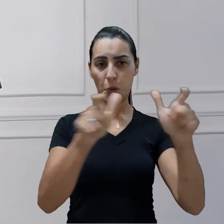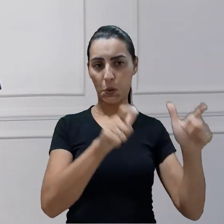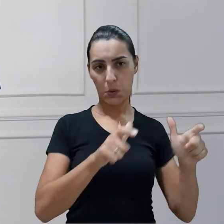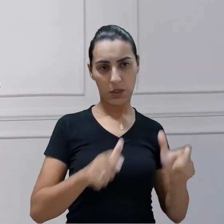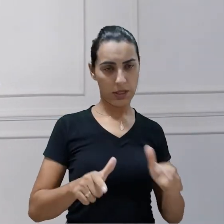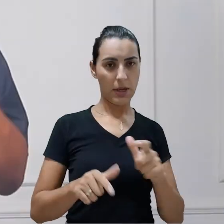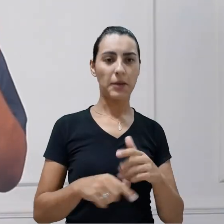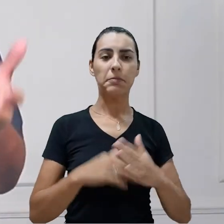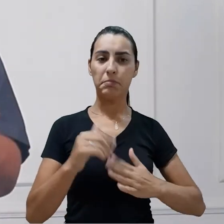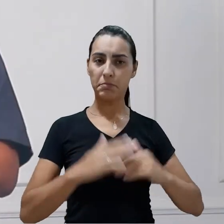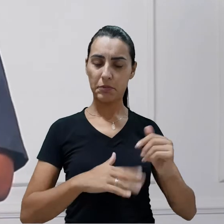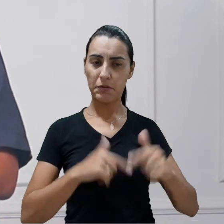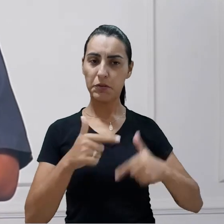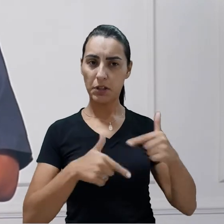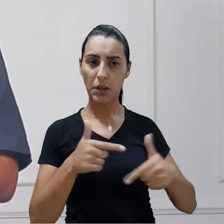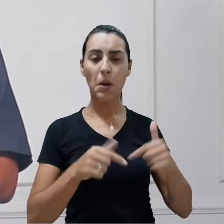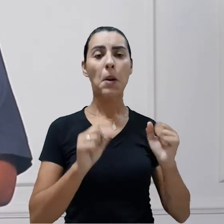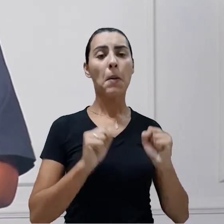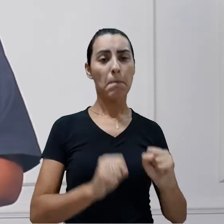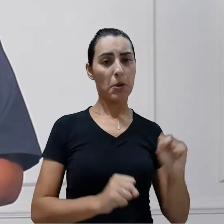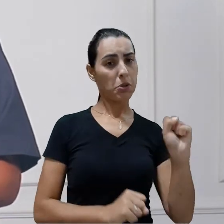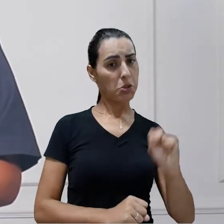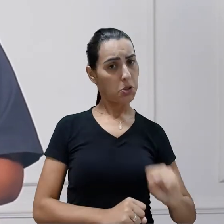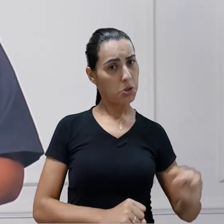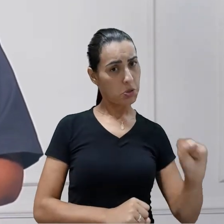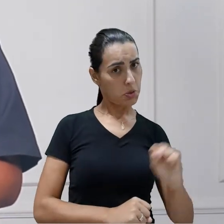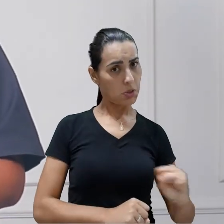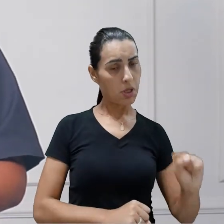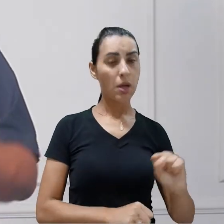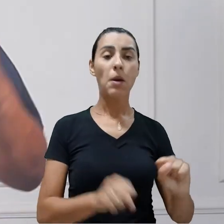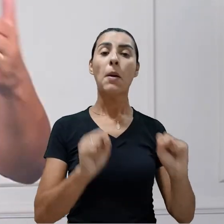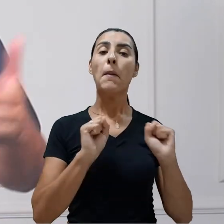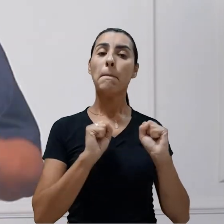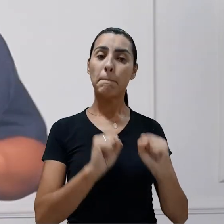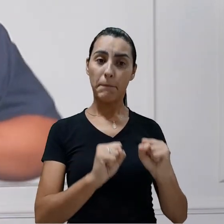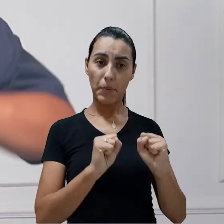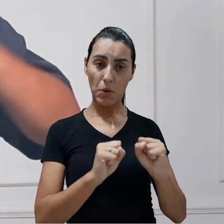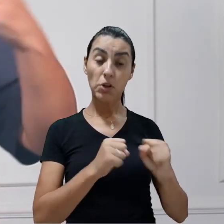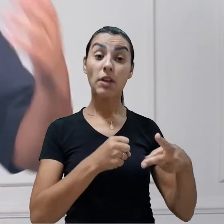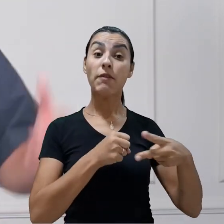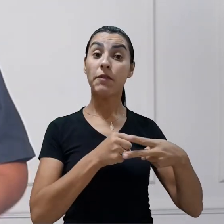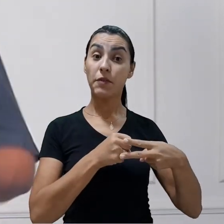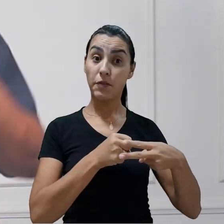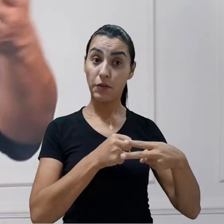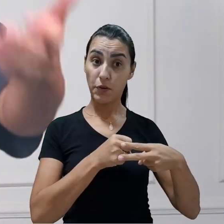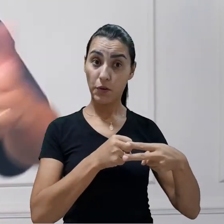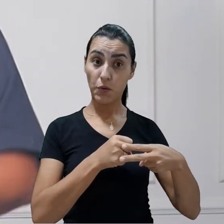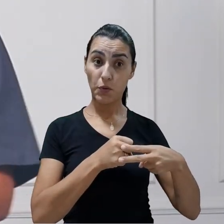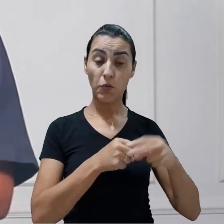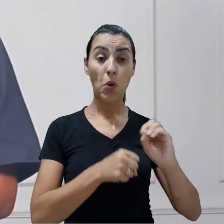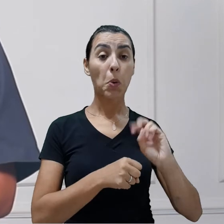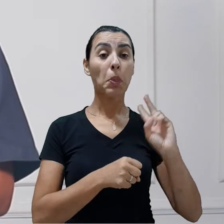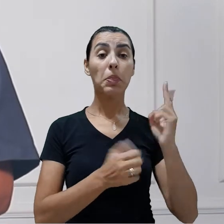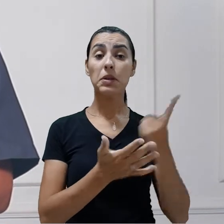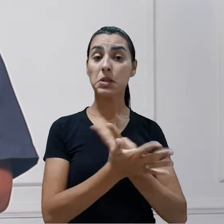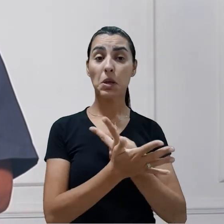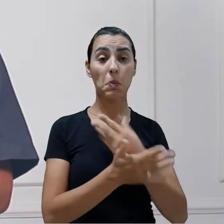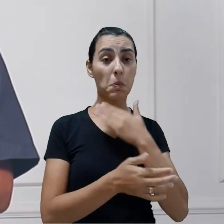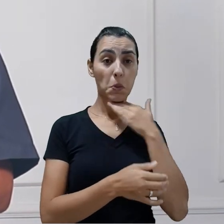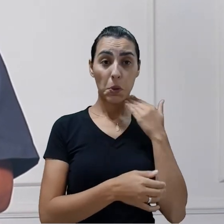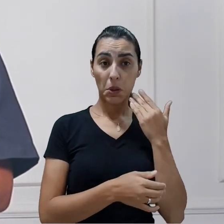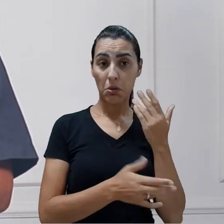profissionais. Ele pode ser solteiro, como eu disse, também pode ser viúvo, ficou viúvo e pode